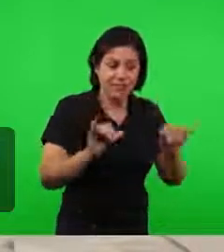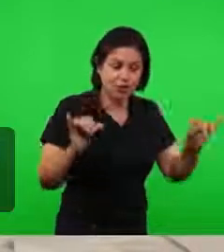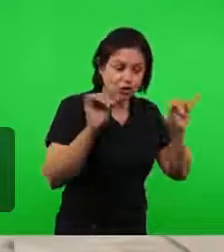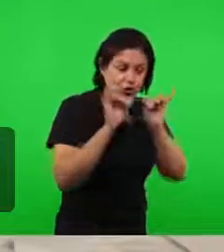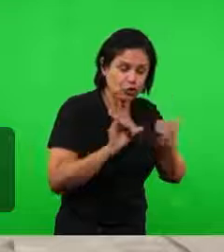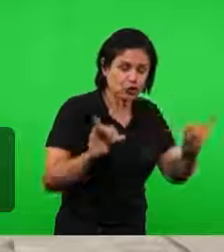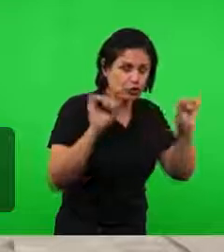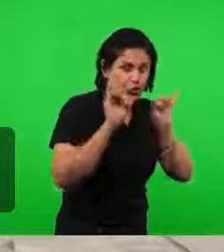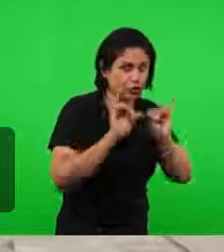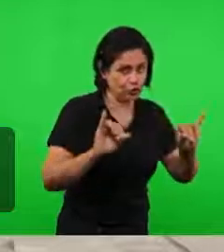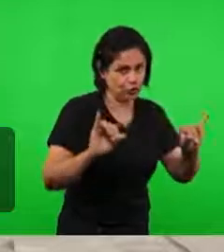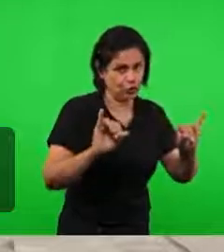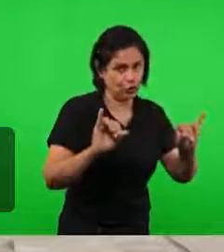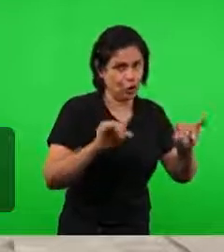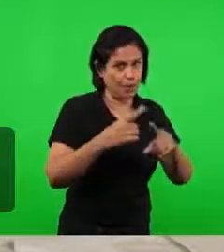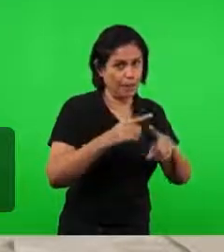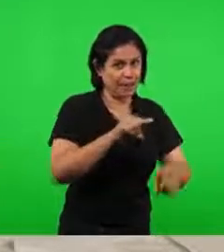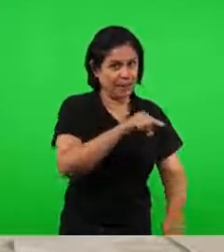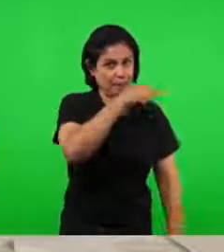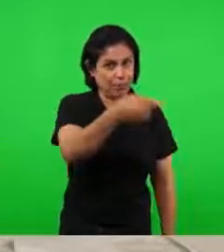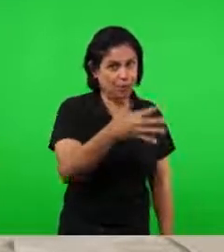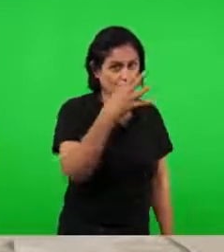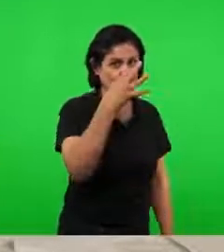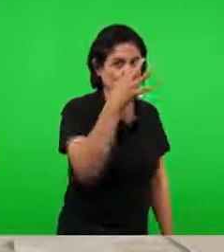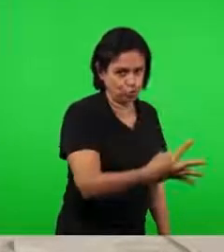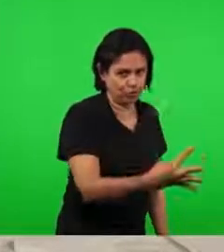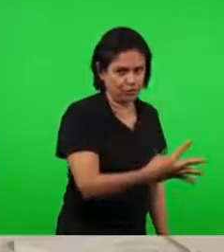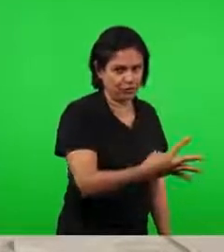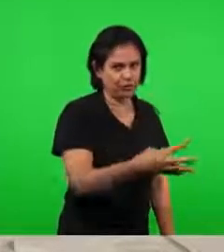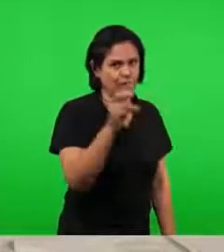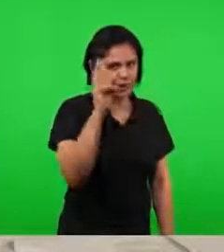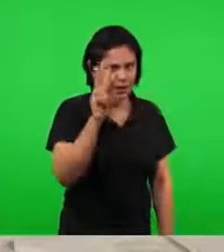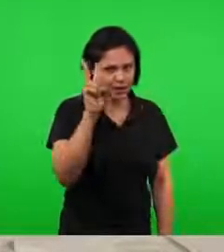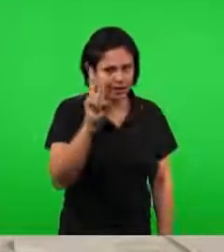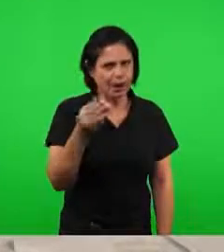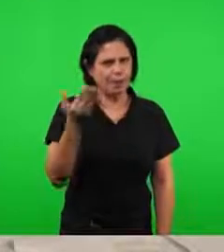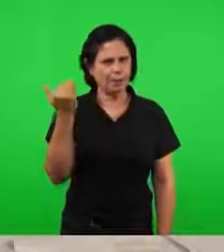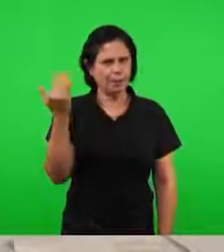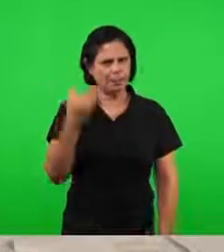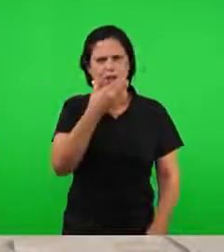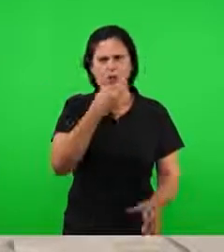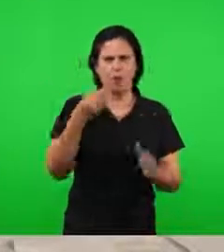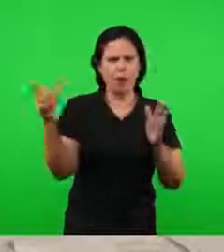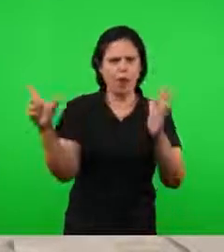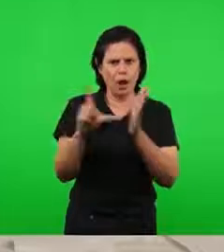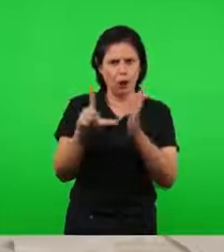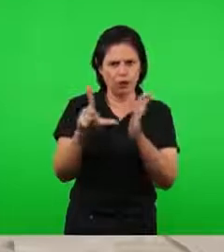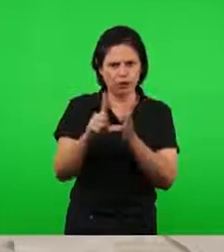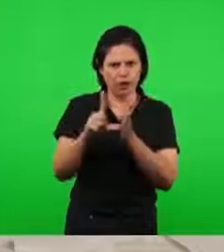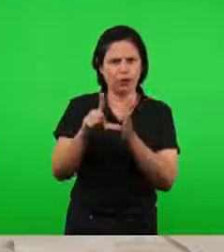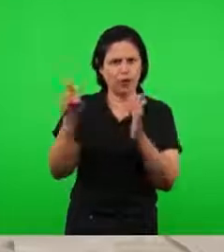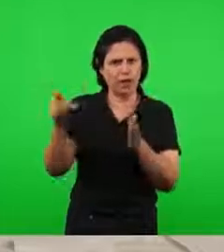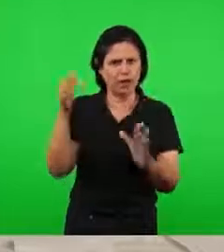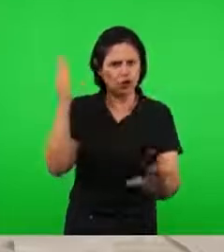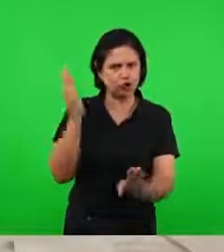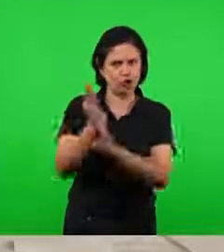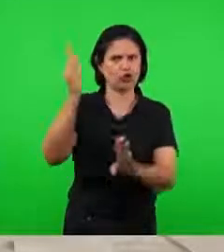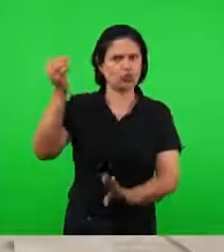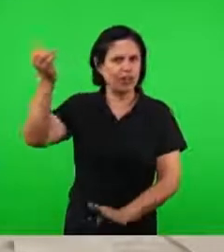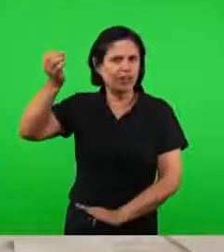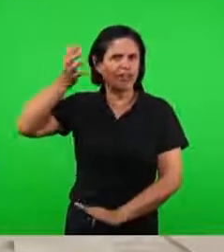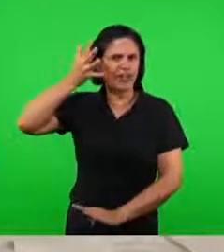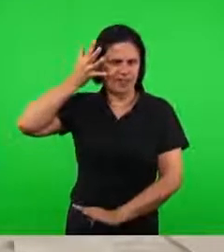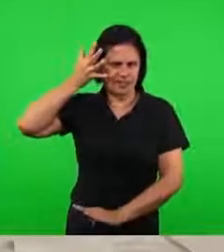daquilo que viria, que foi no período de Lutero. Quando a palavra foi aberta, batalharei com a espada da minha boca.